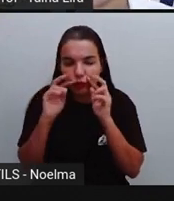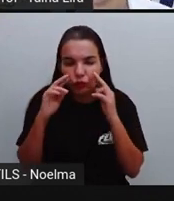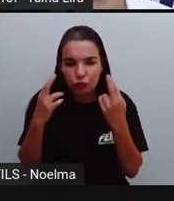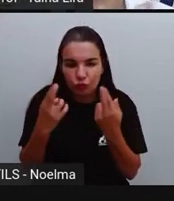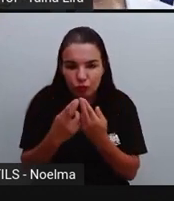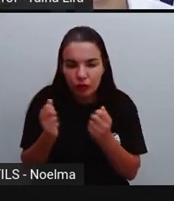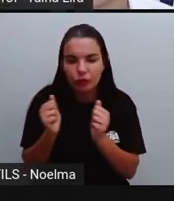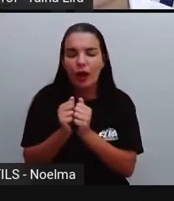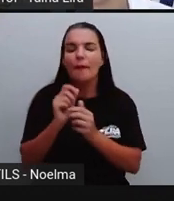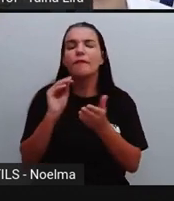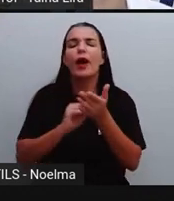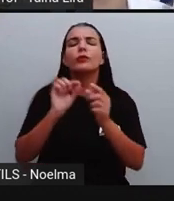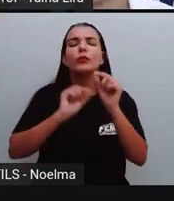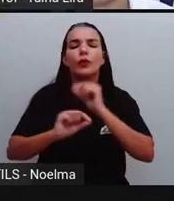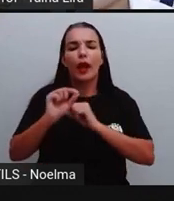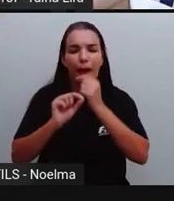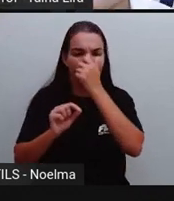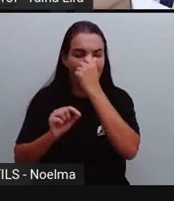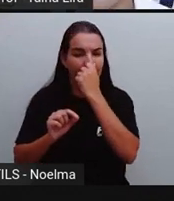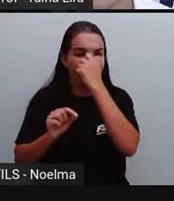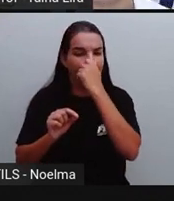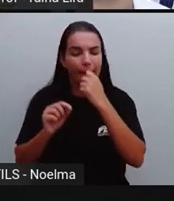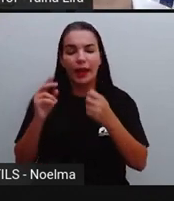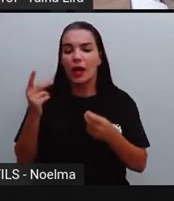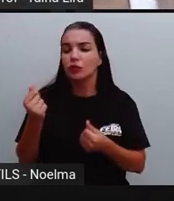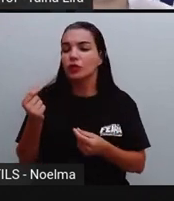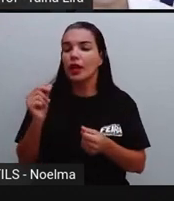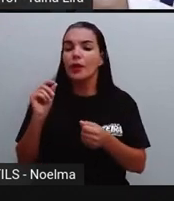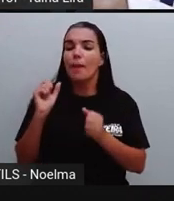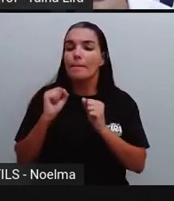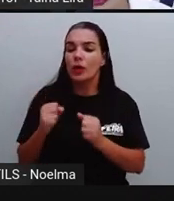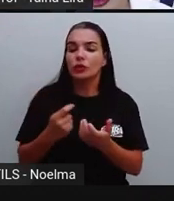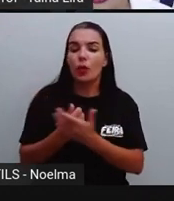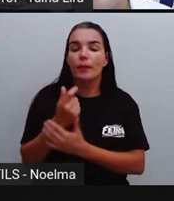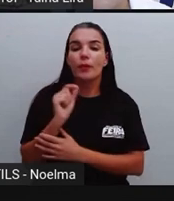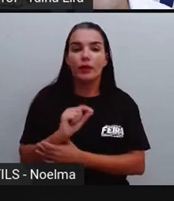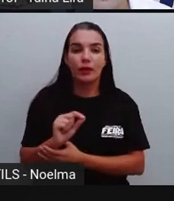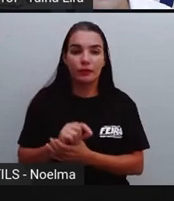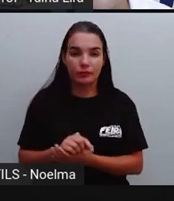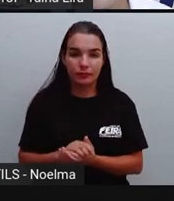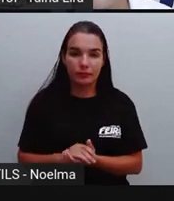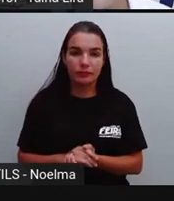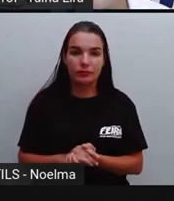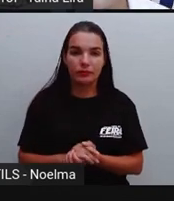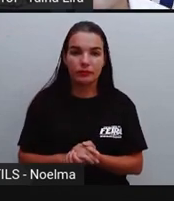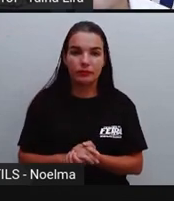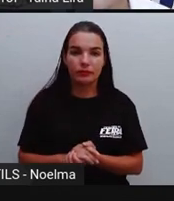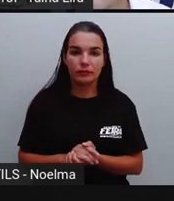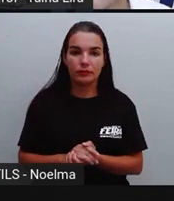urgente, o que é que está faltando, O que é que a verba dá para comprar. E aí, delibera, tá certo?